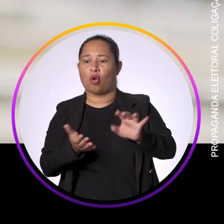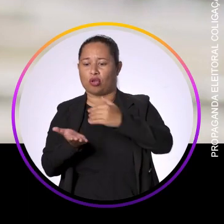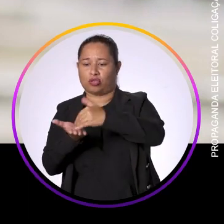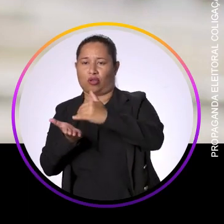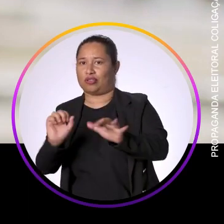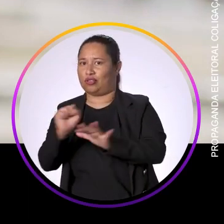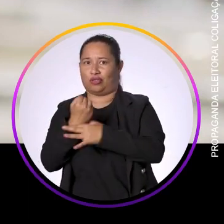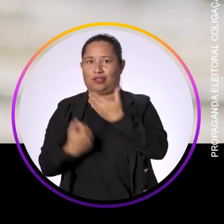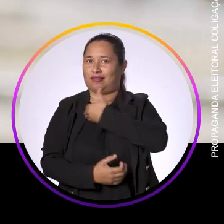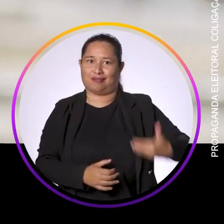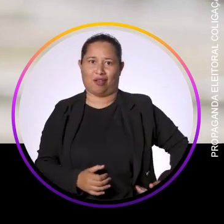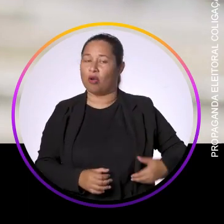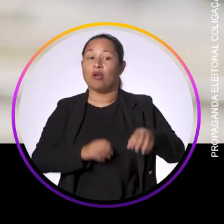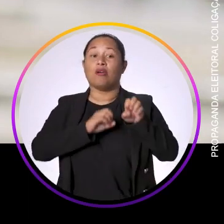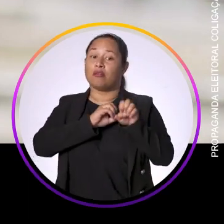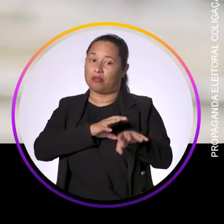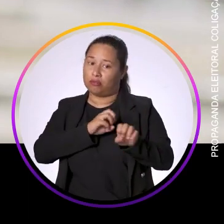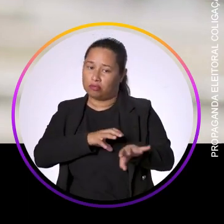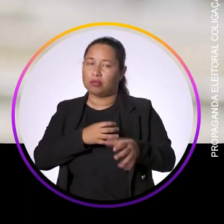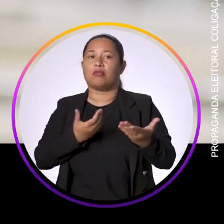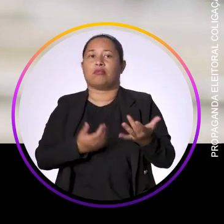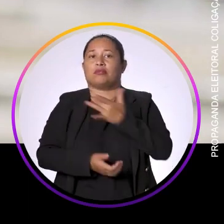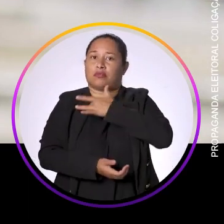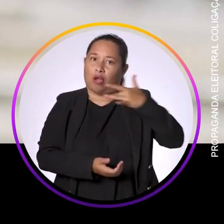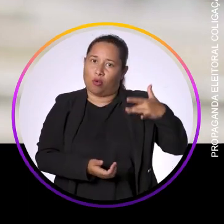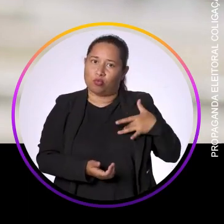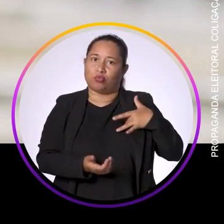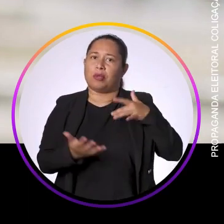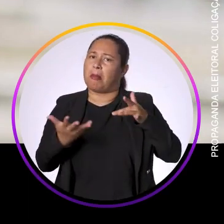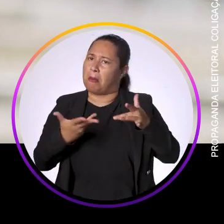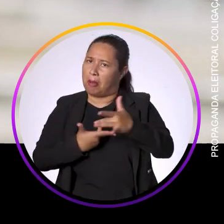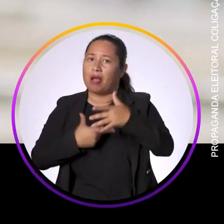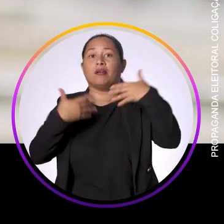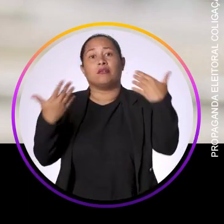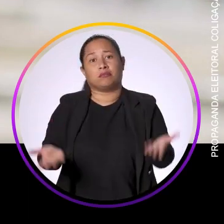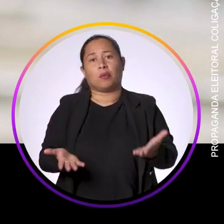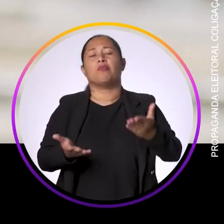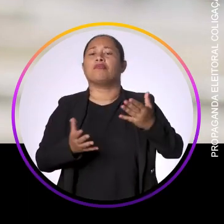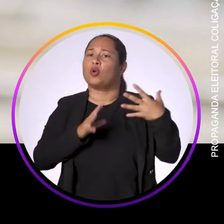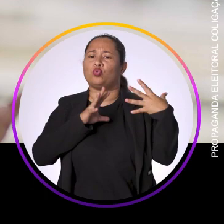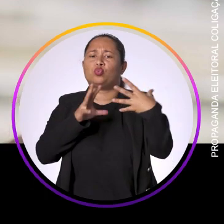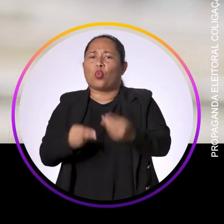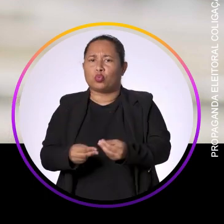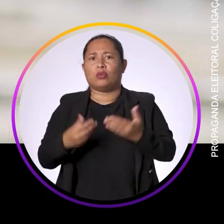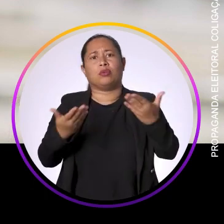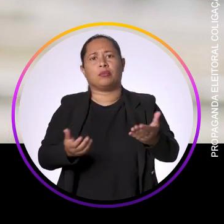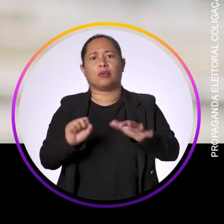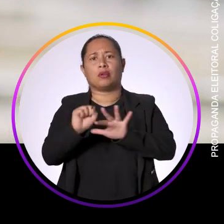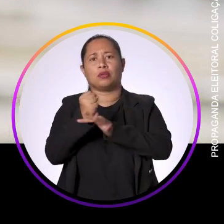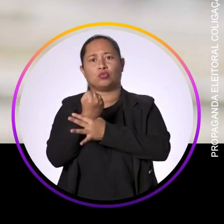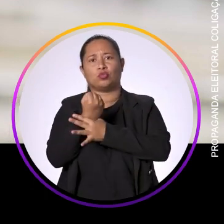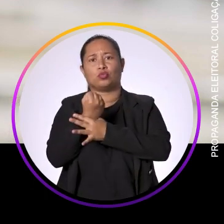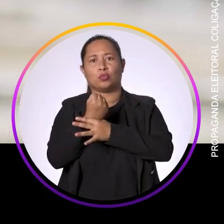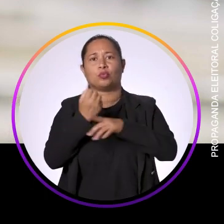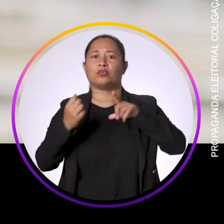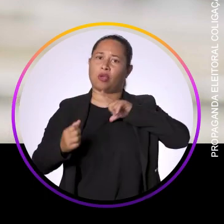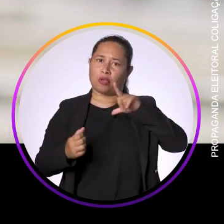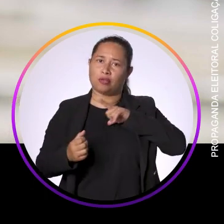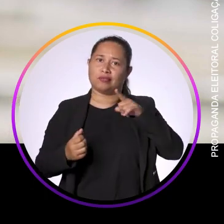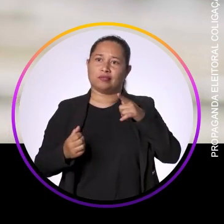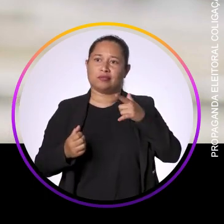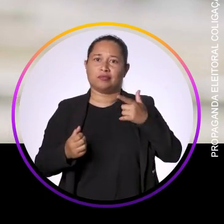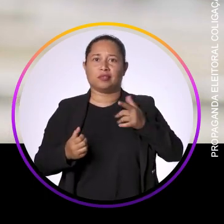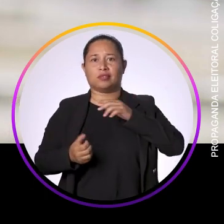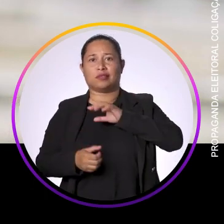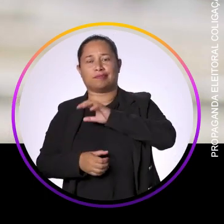só a Secretaria de Segurança Pública, era a de educação, a de saúde. Então assim, foi um todo, porque a segurança ela vem,